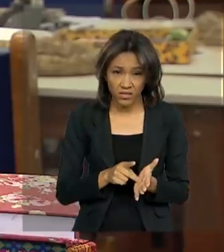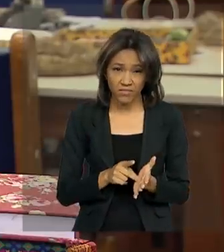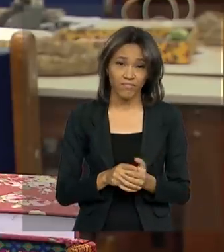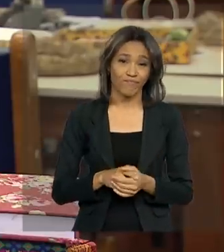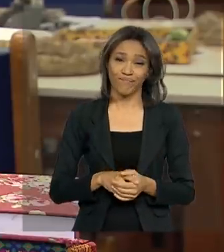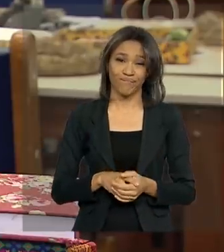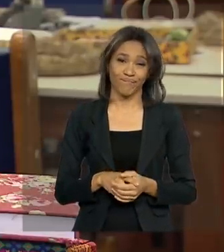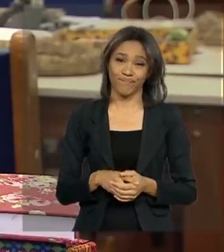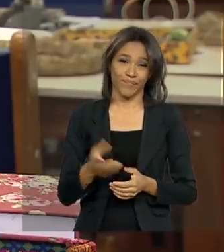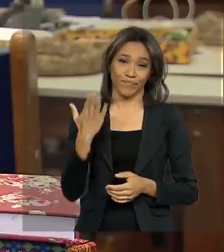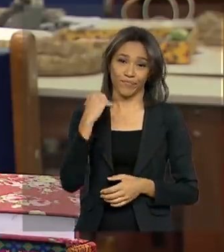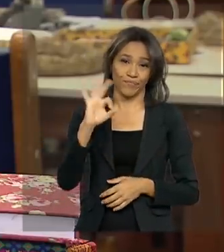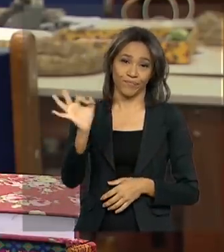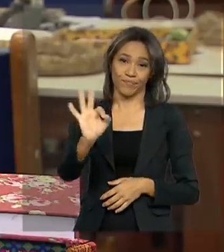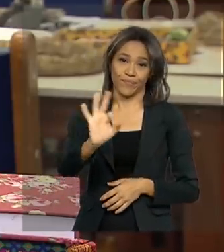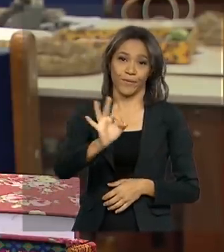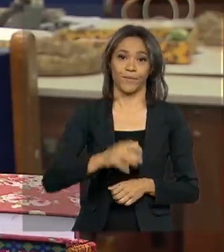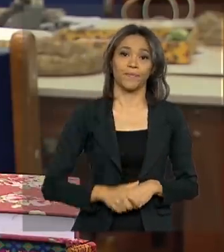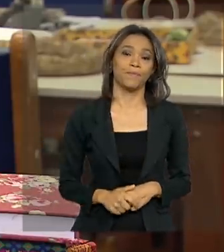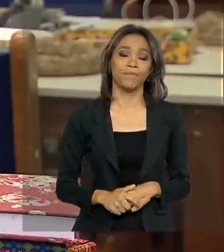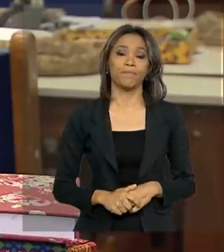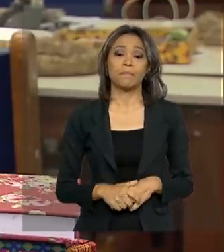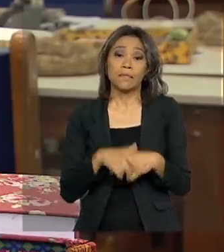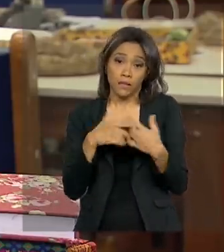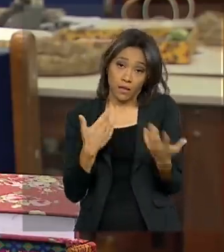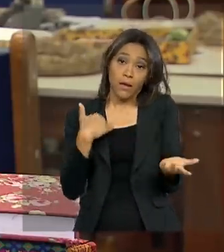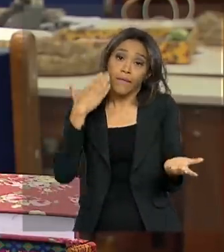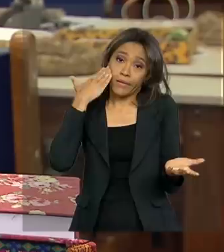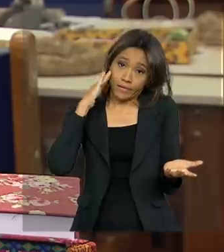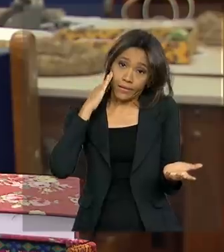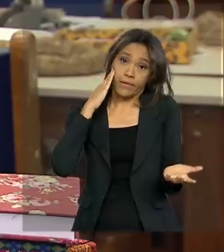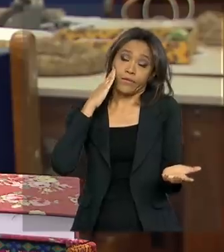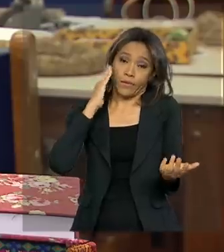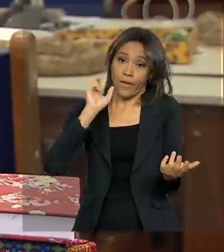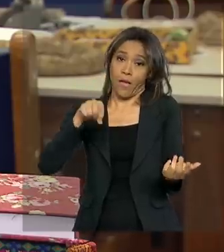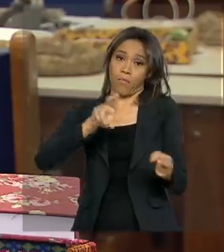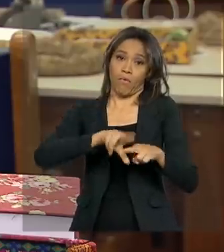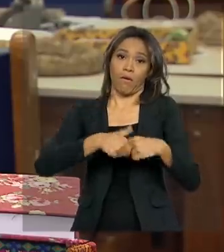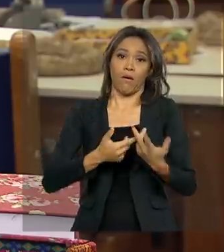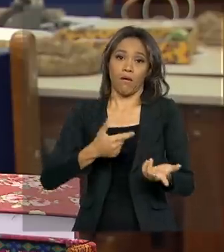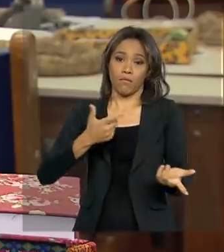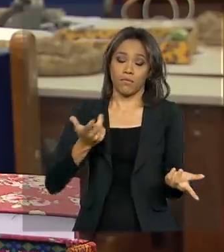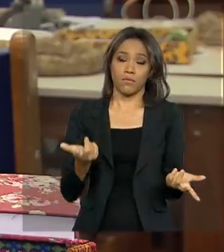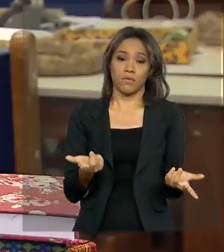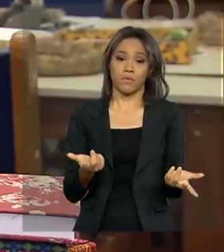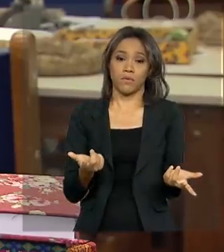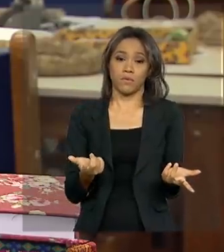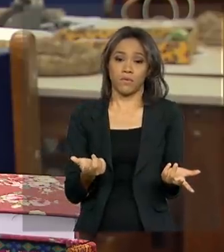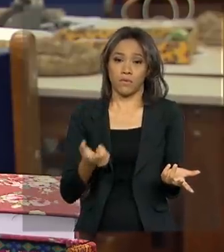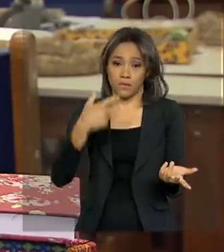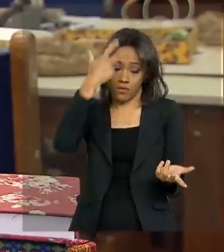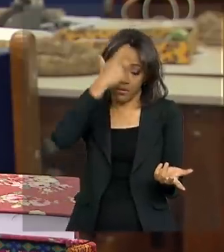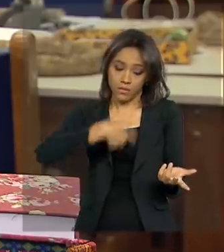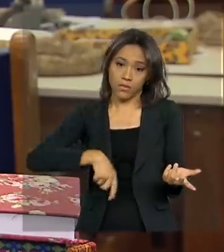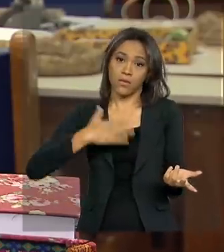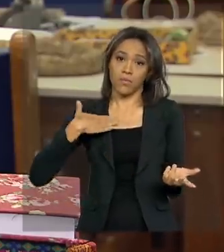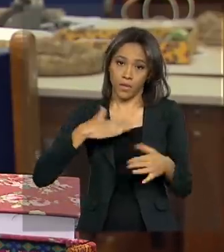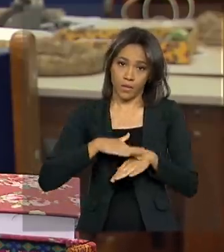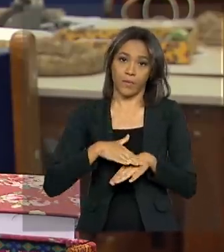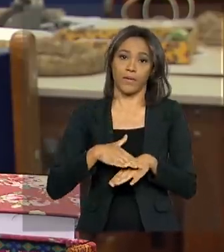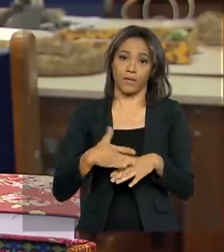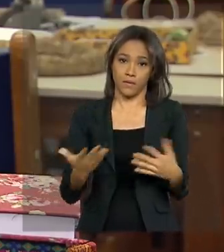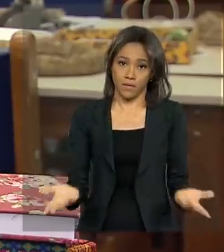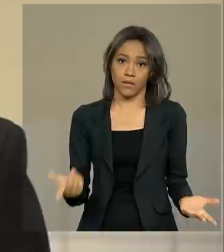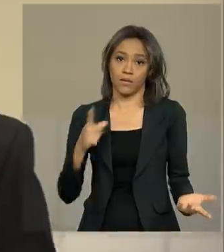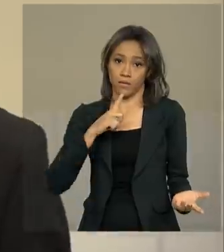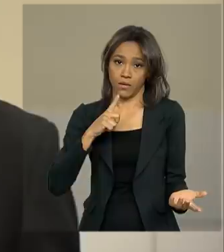não há esse retorno. Eu entendo que é por causa da patologia, da doença